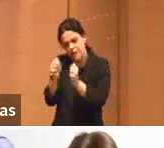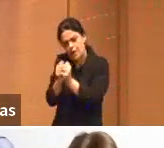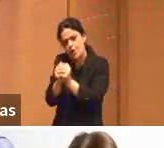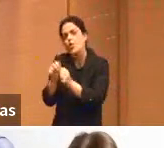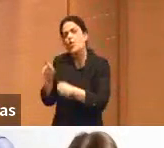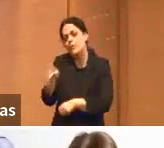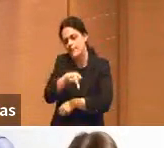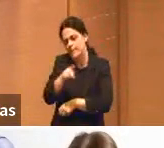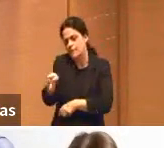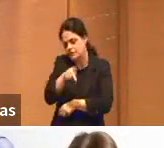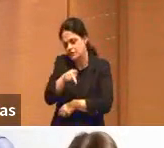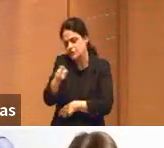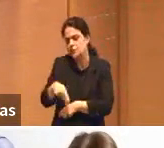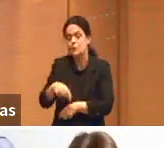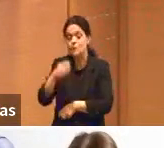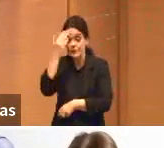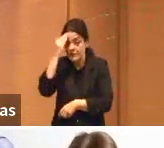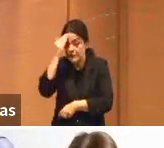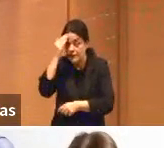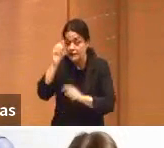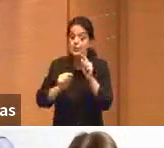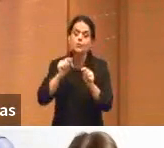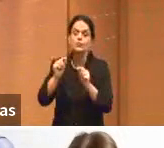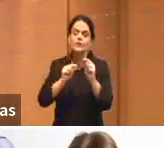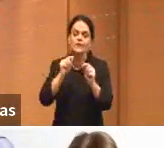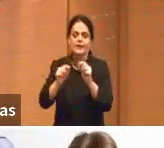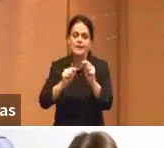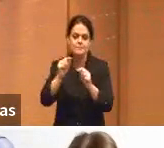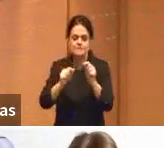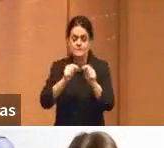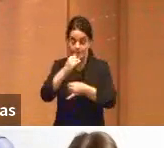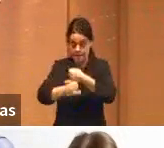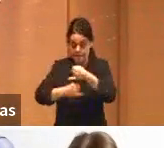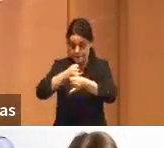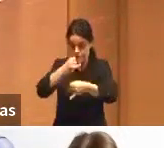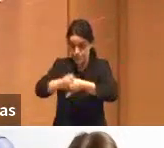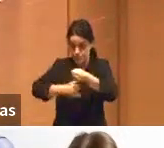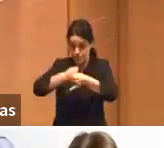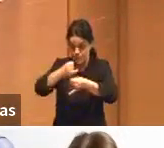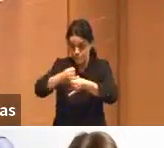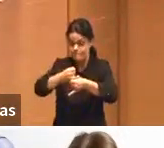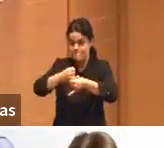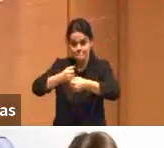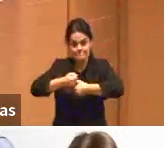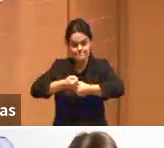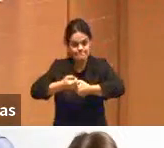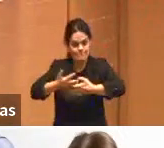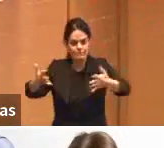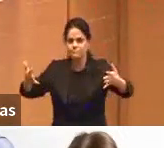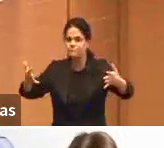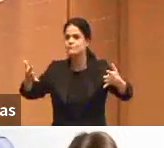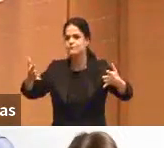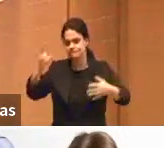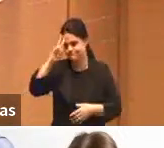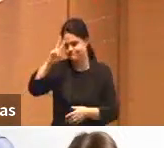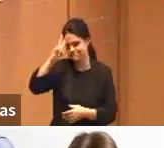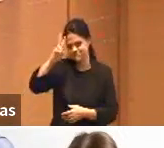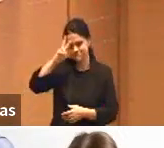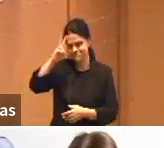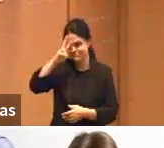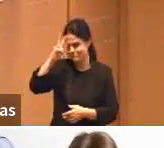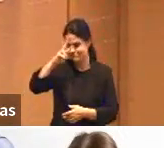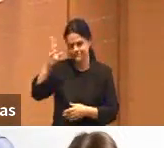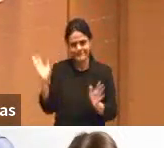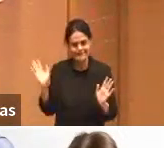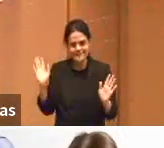entendendo que esse é o maior fenômeno da história da internet desde então. Nada foi um fenômeno de